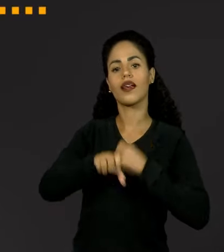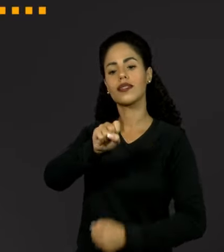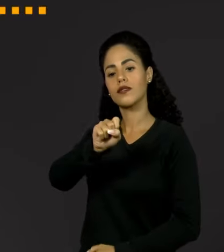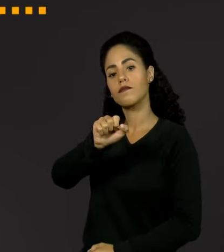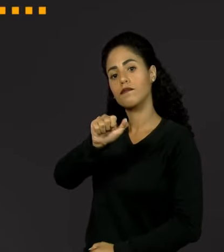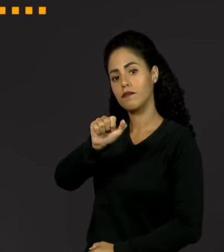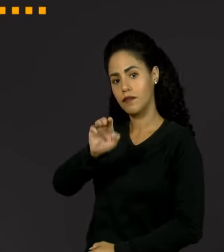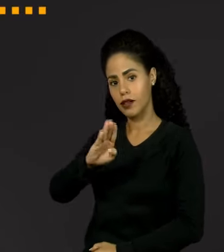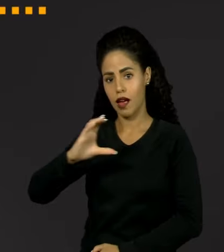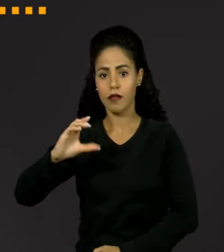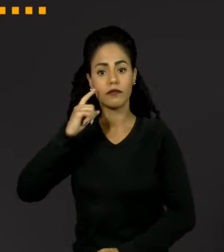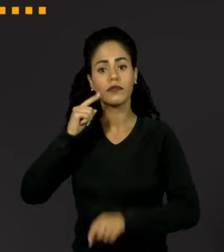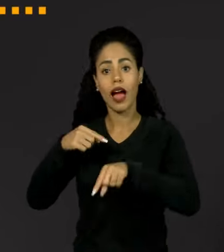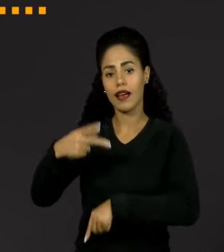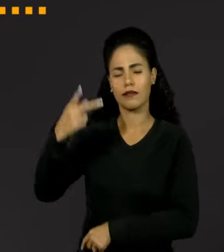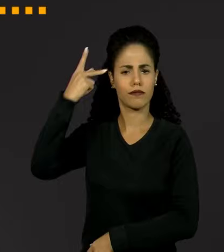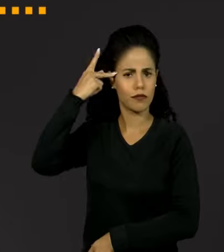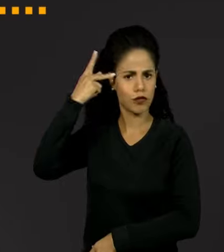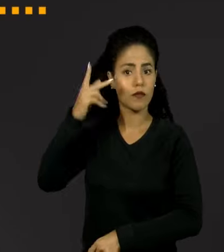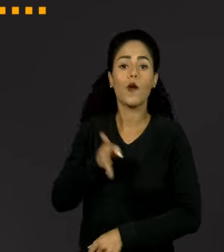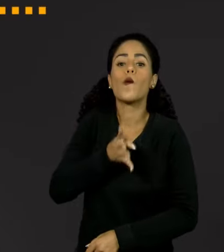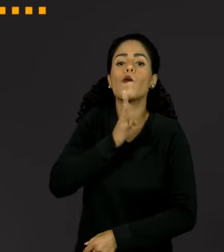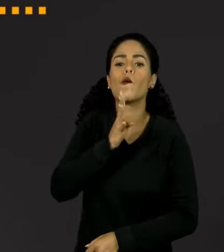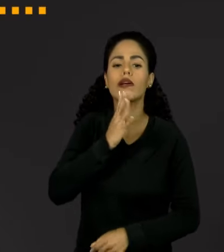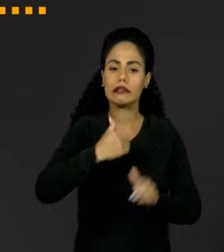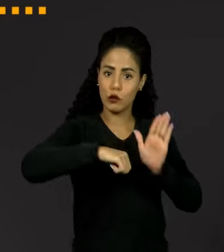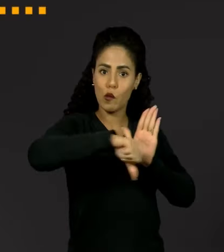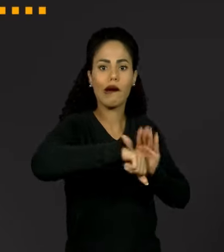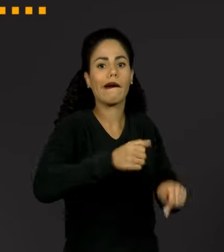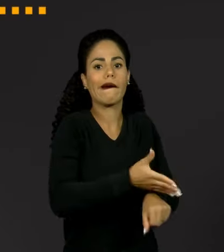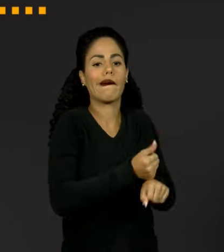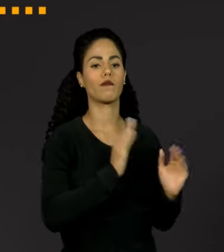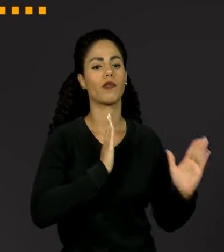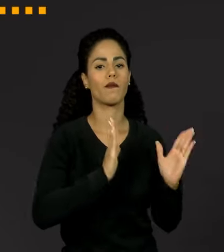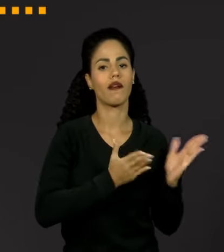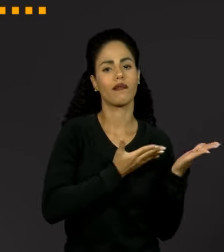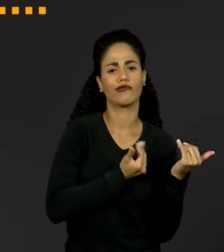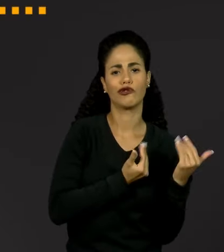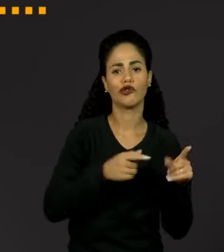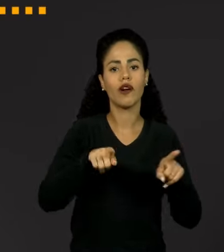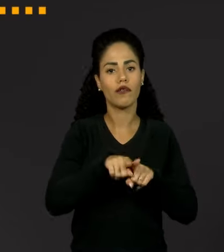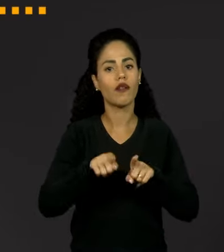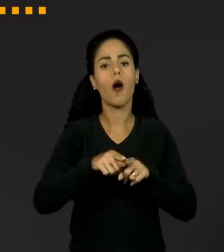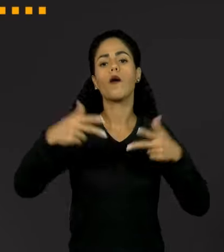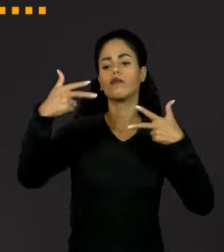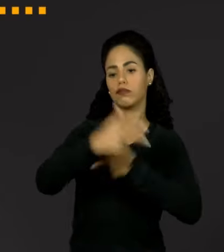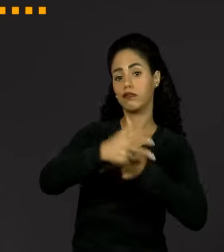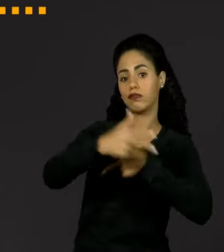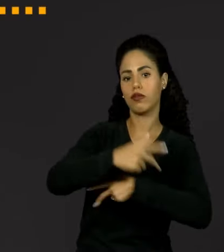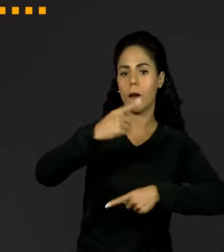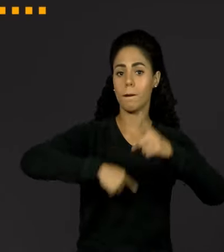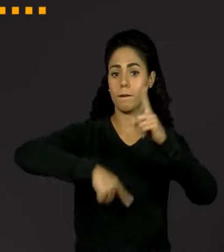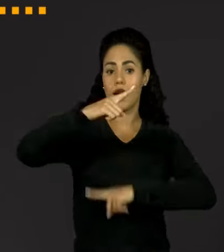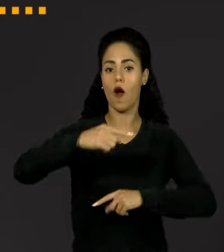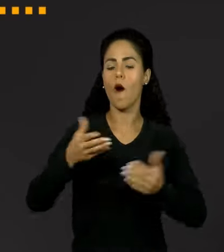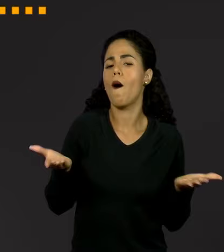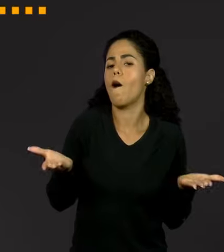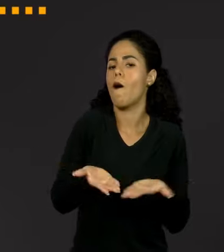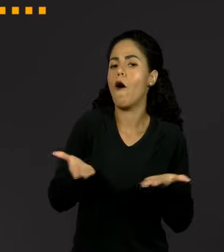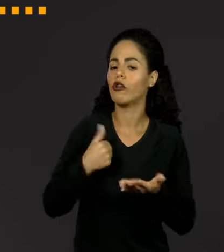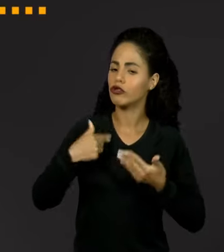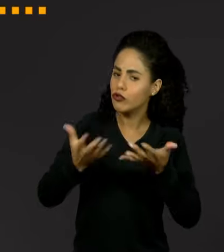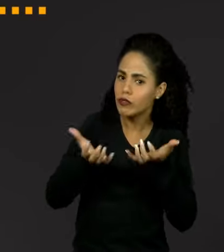do Campo, em São Paulo. Conheceu a criminalidade e se tornou rapper de sucesso. Hoje, faz